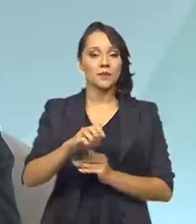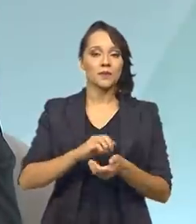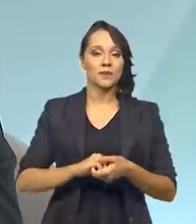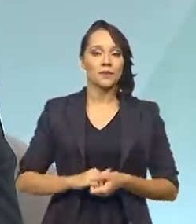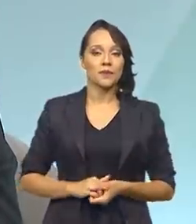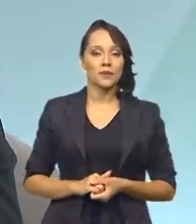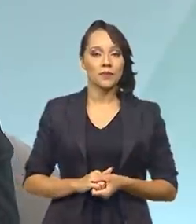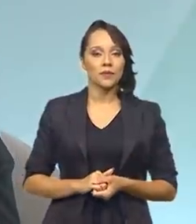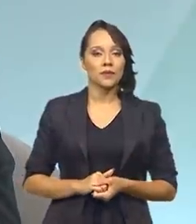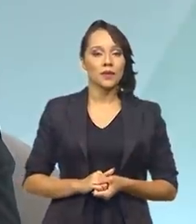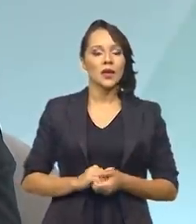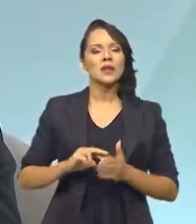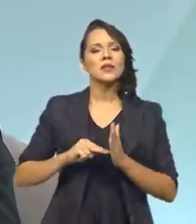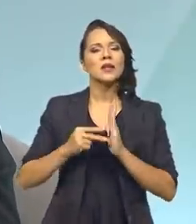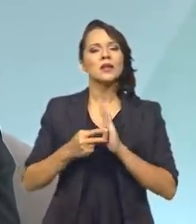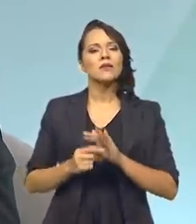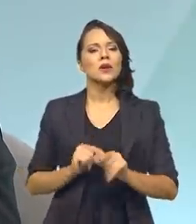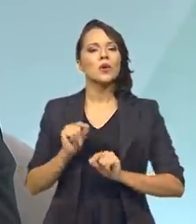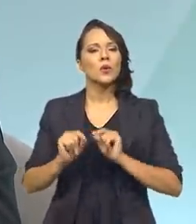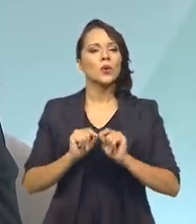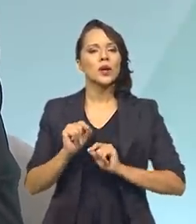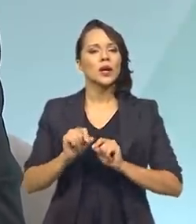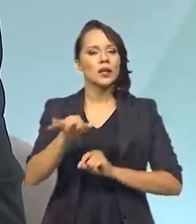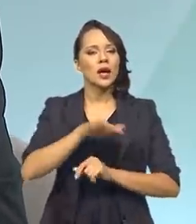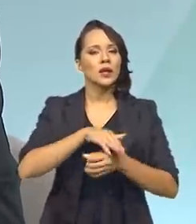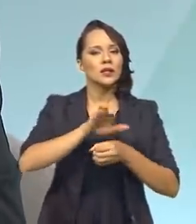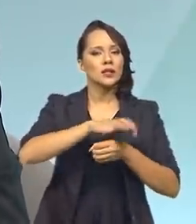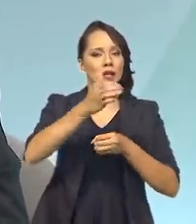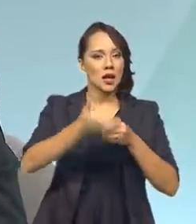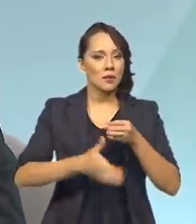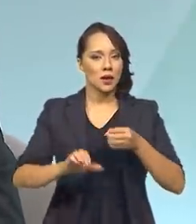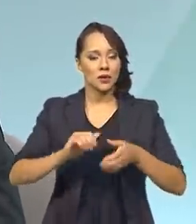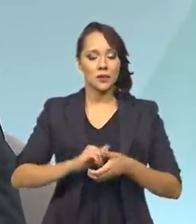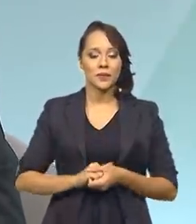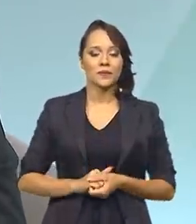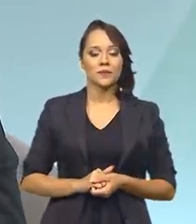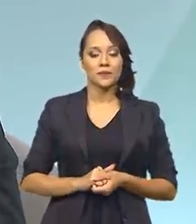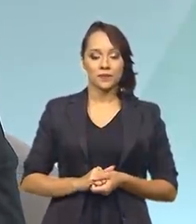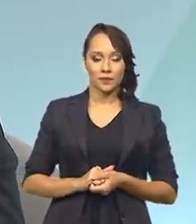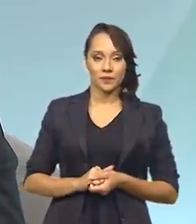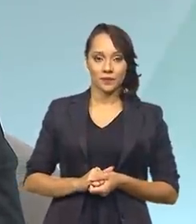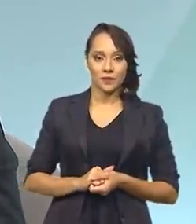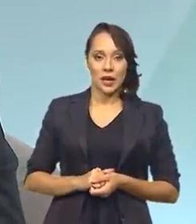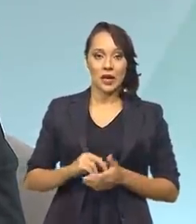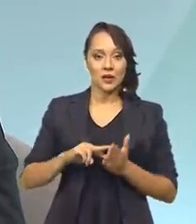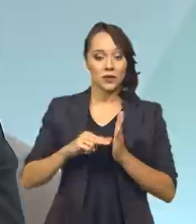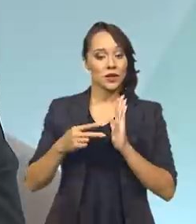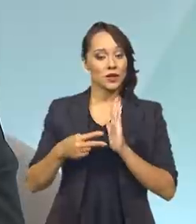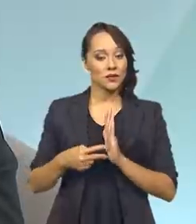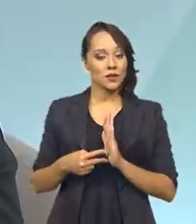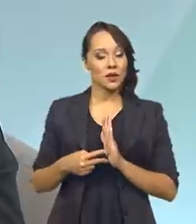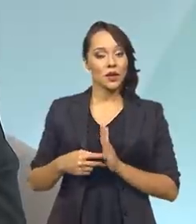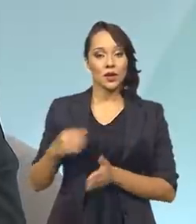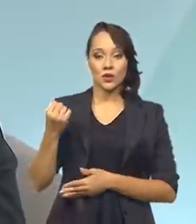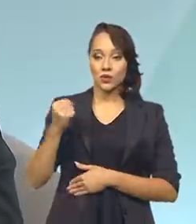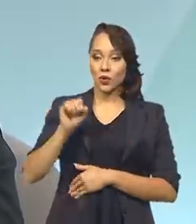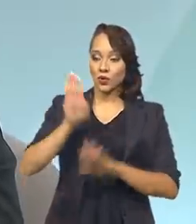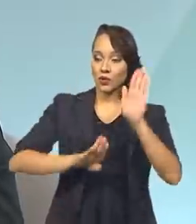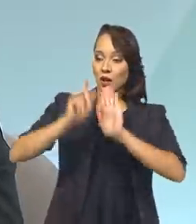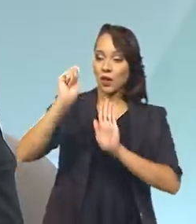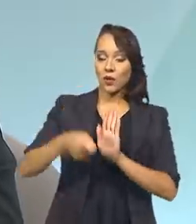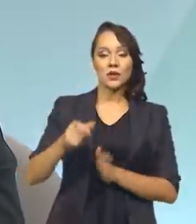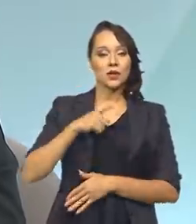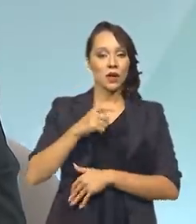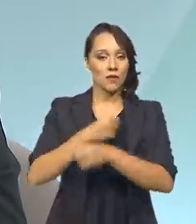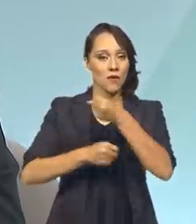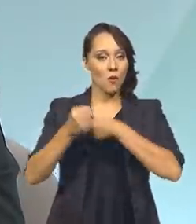O que é que isso significa na questão do saneamento? E eu vou entrar no marco hídrico. Significa que os oito leilões que ocorreram